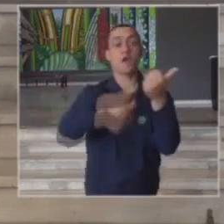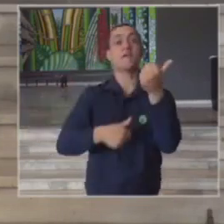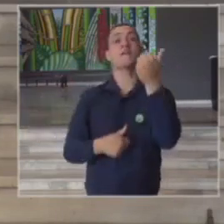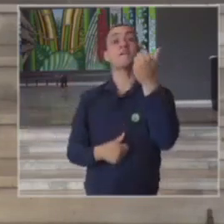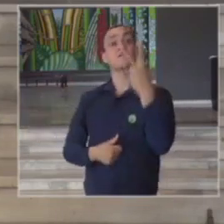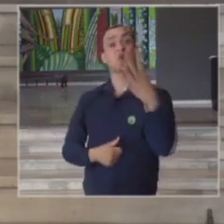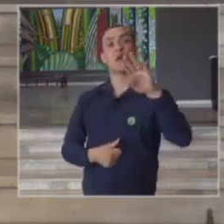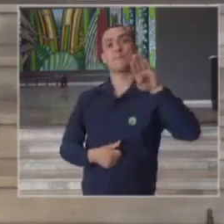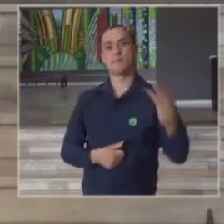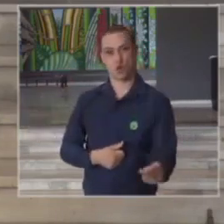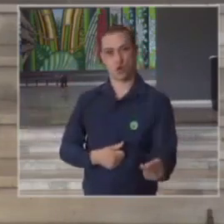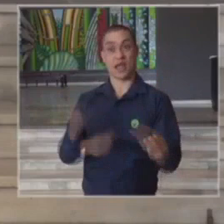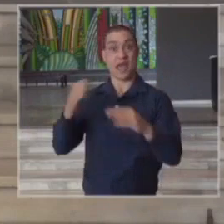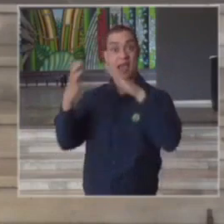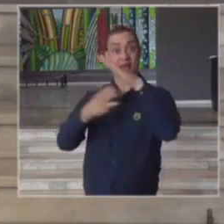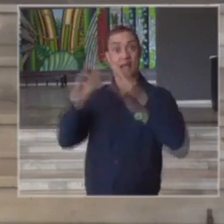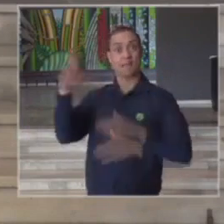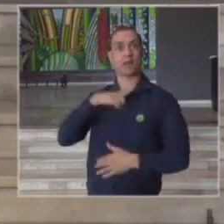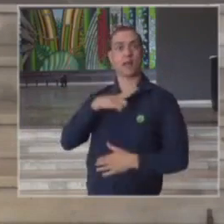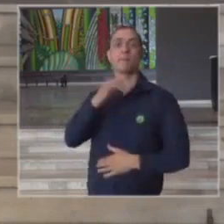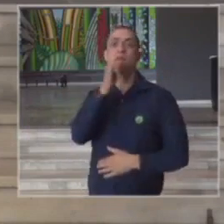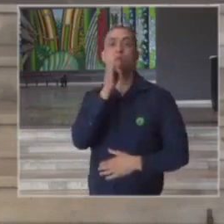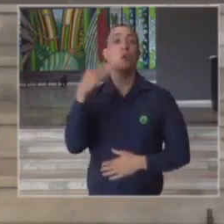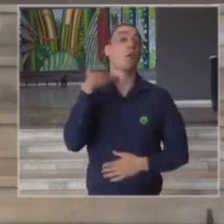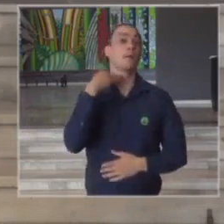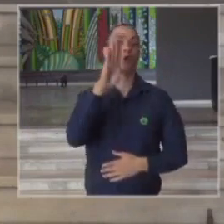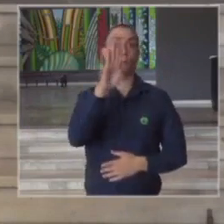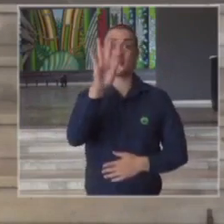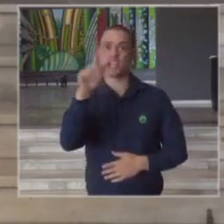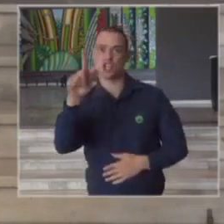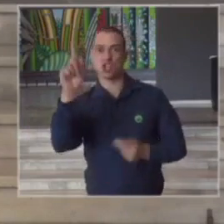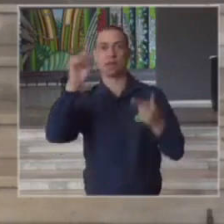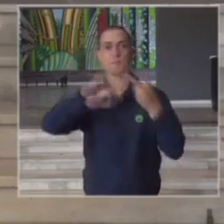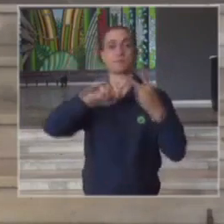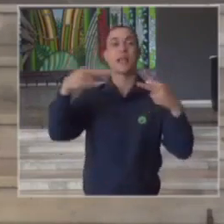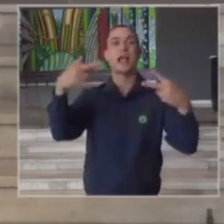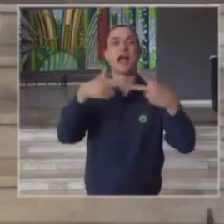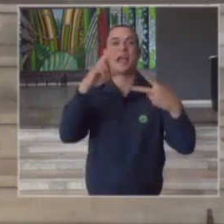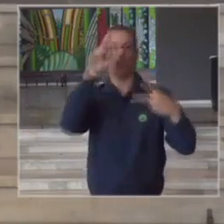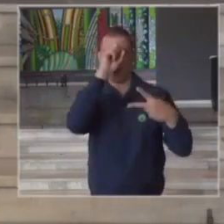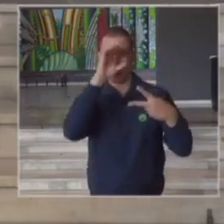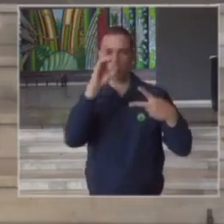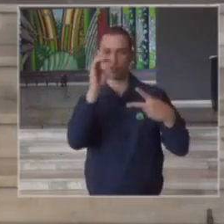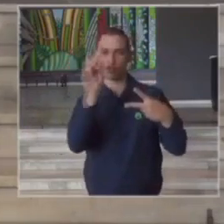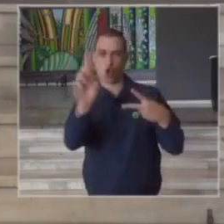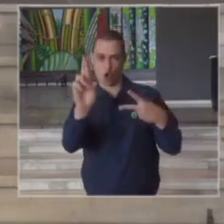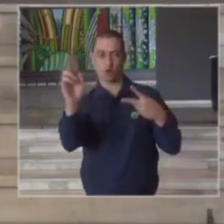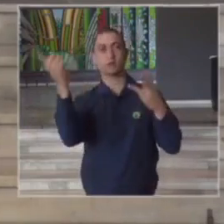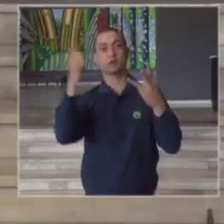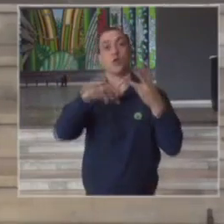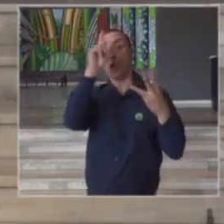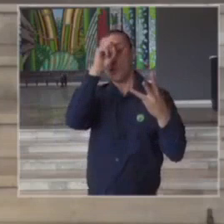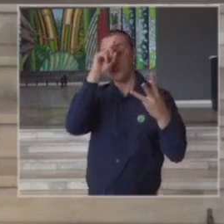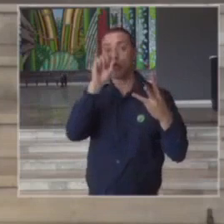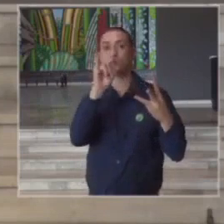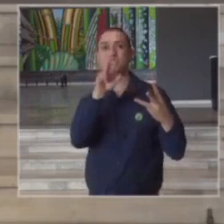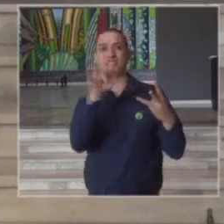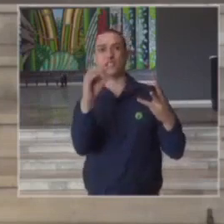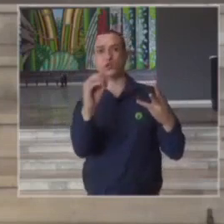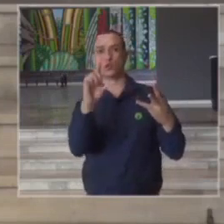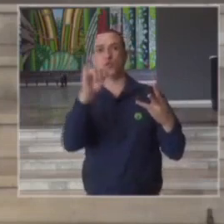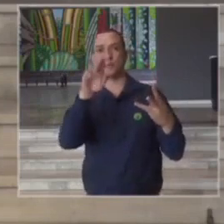oferecidos por empresas como o Banco BTG a rede de hospitais DOR o hospital Sírio